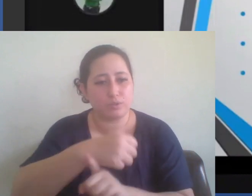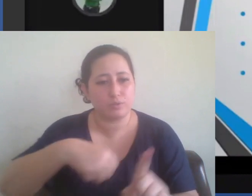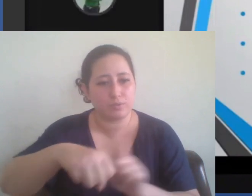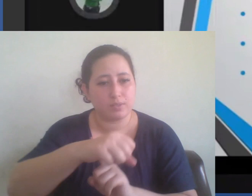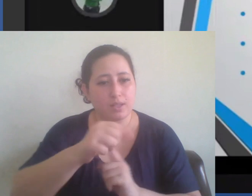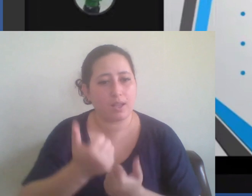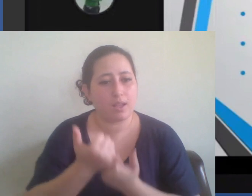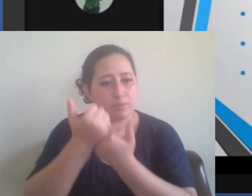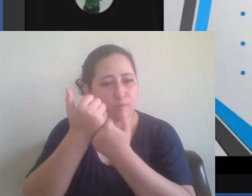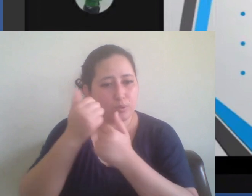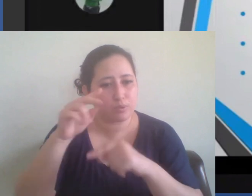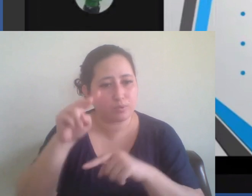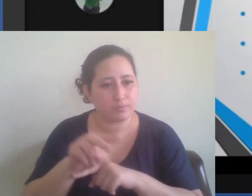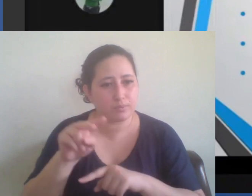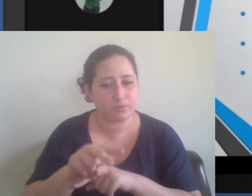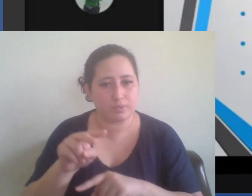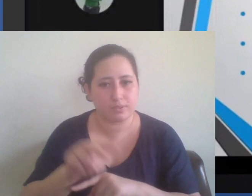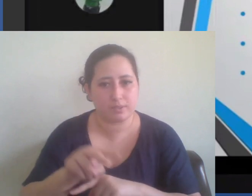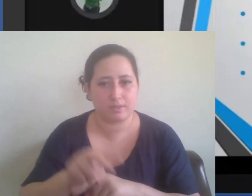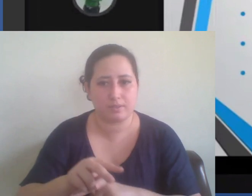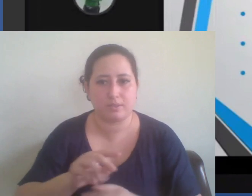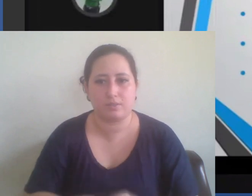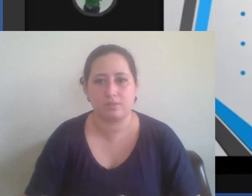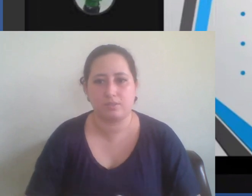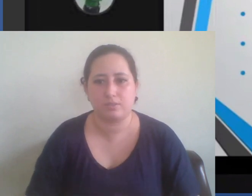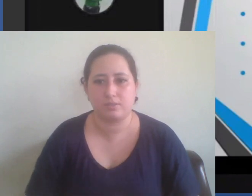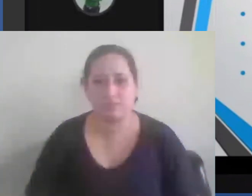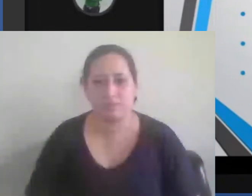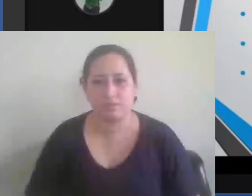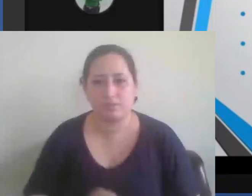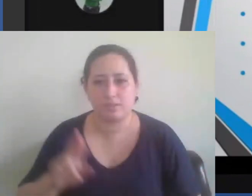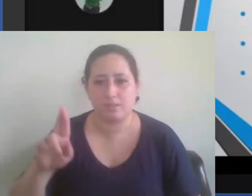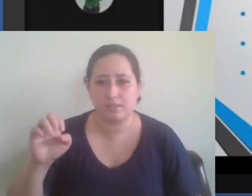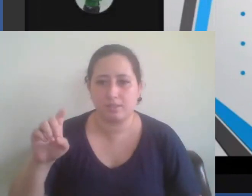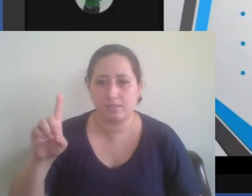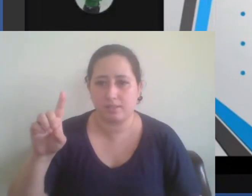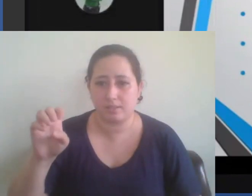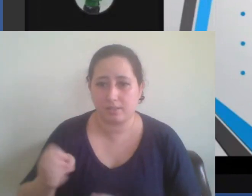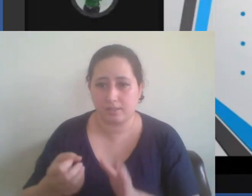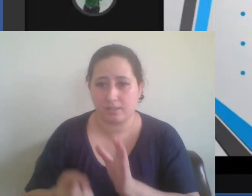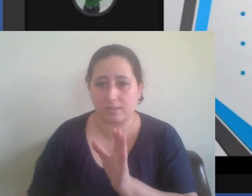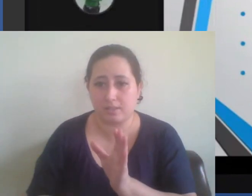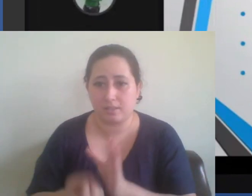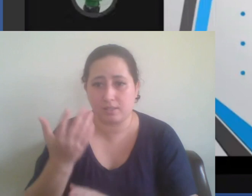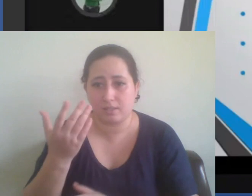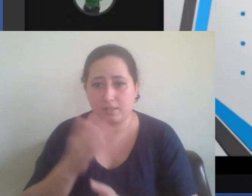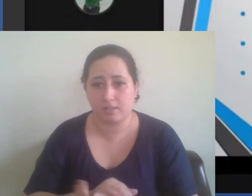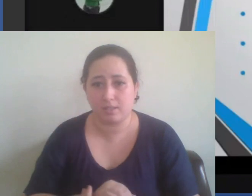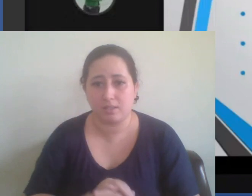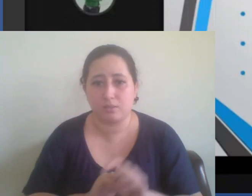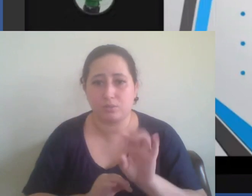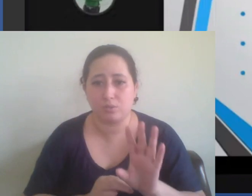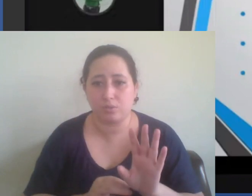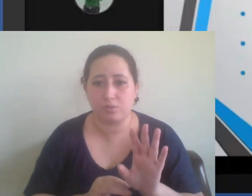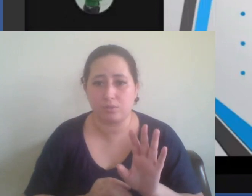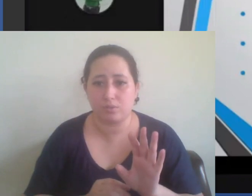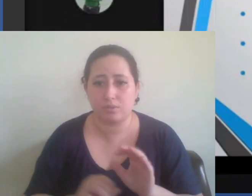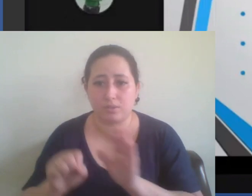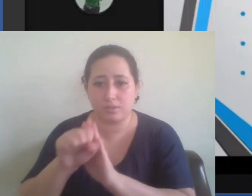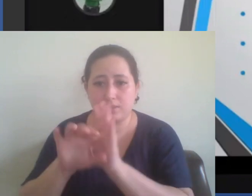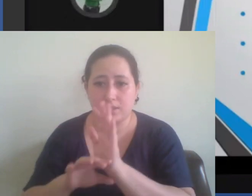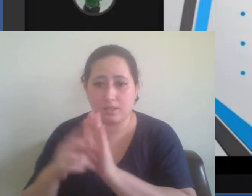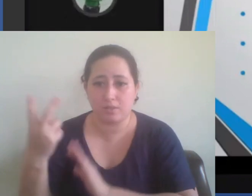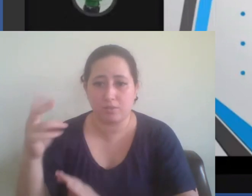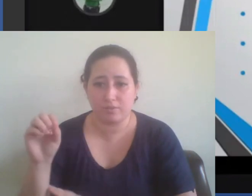essas redes vão ser constituídas somente no final do século XX